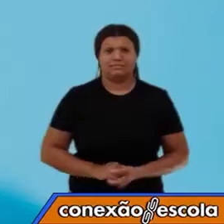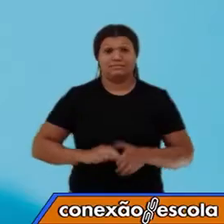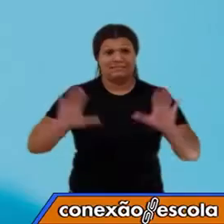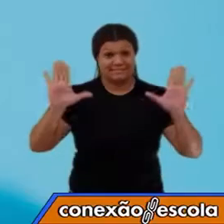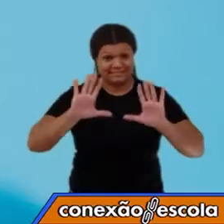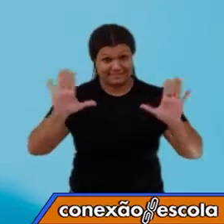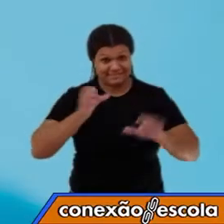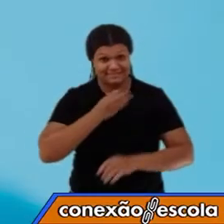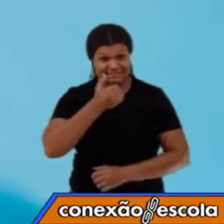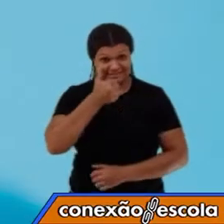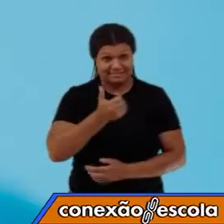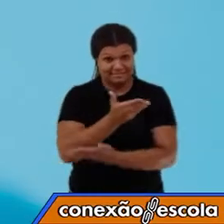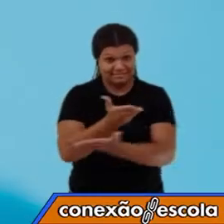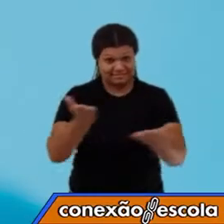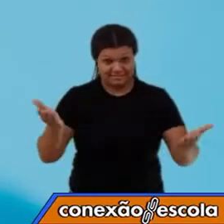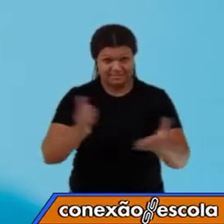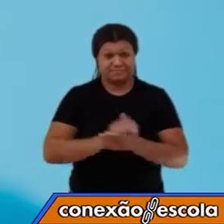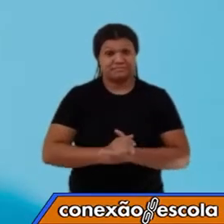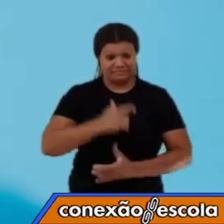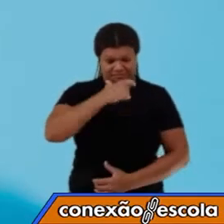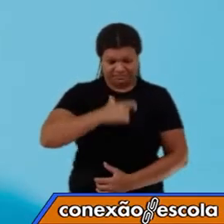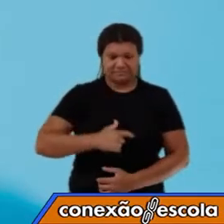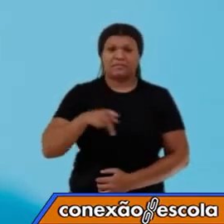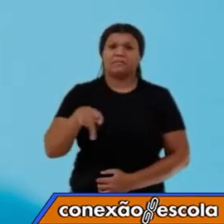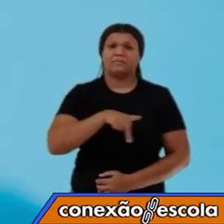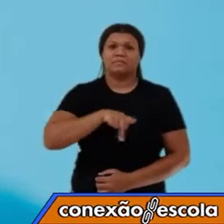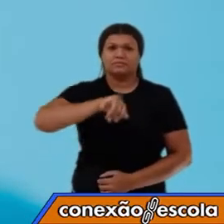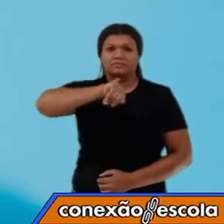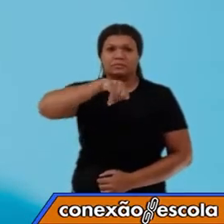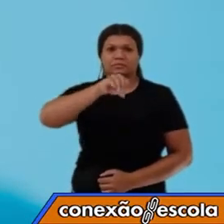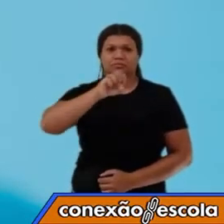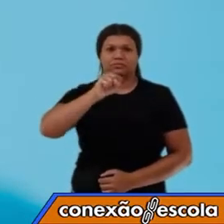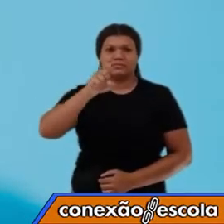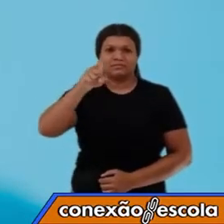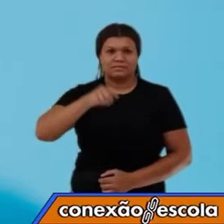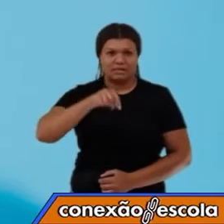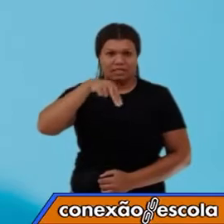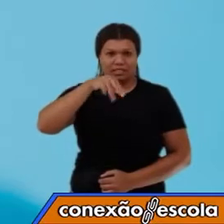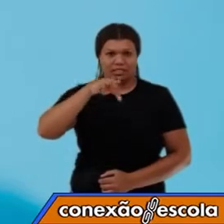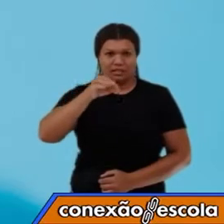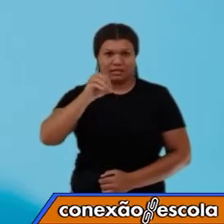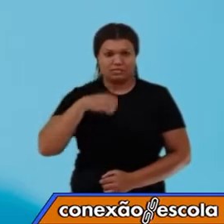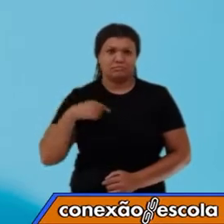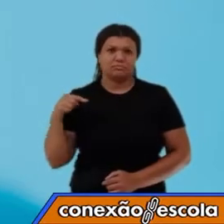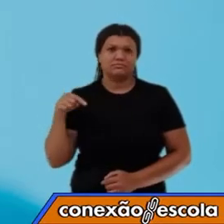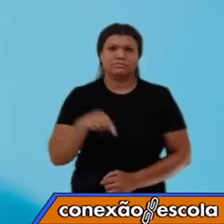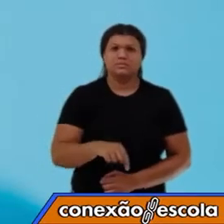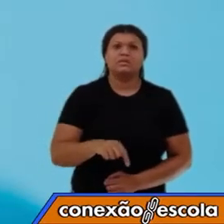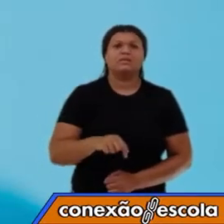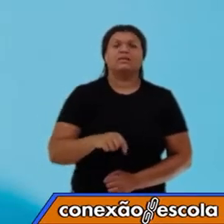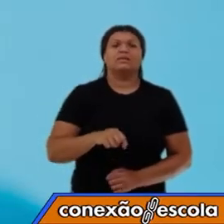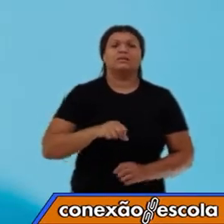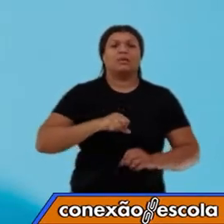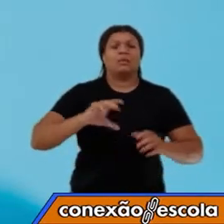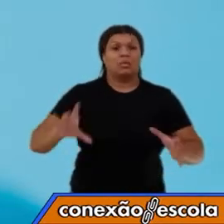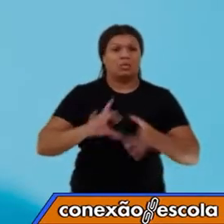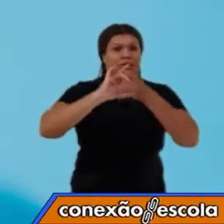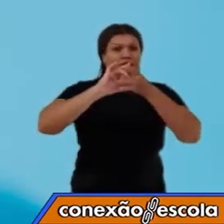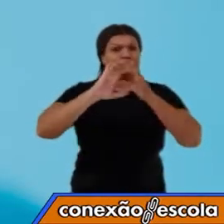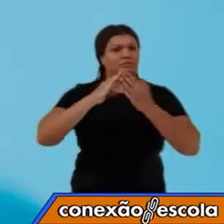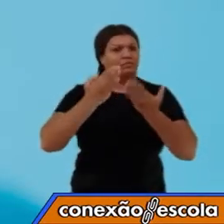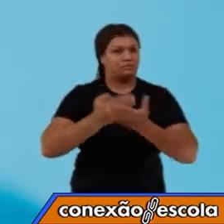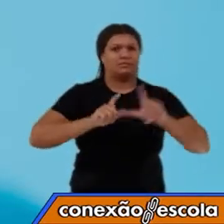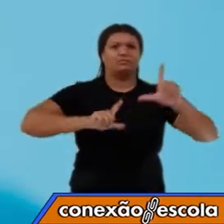Olá, tudo bem com vocês? Eu sou o professor José Neto e estarei aqui no programa Conexão Escola